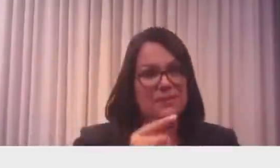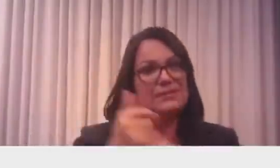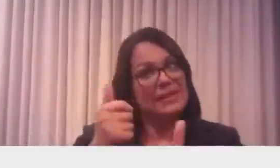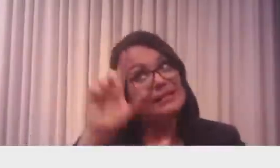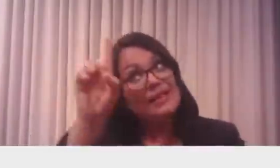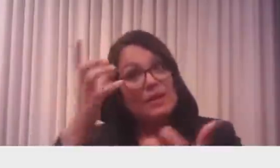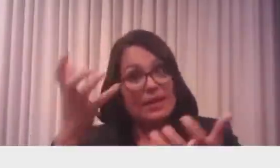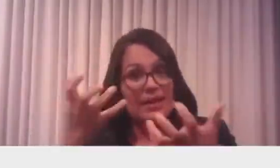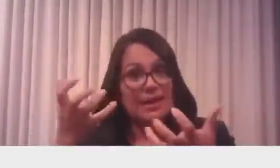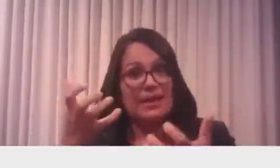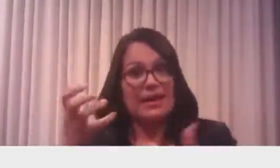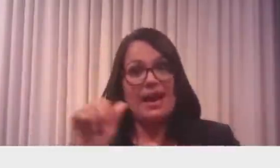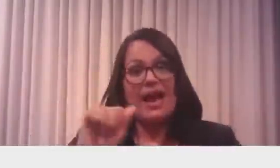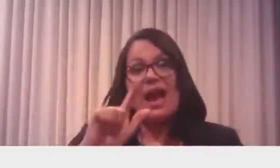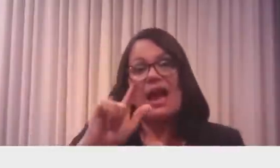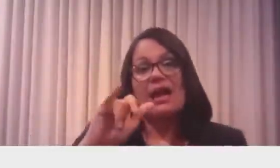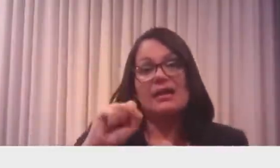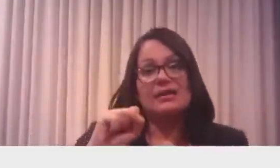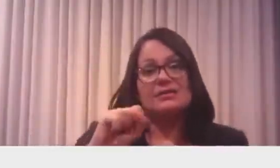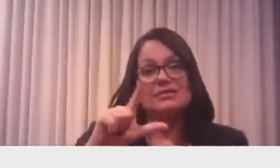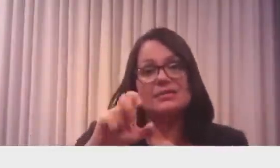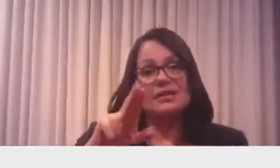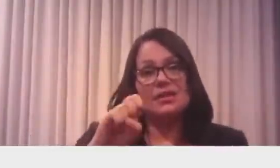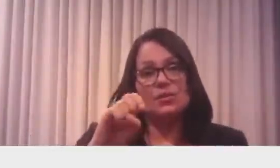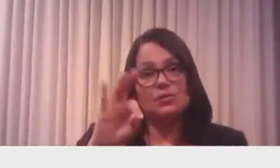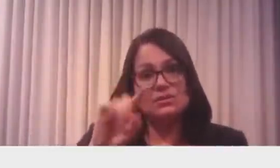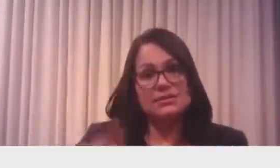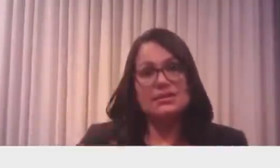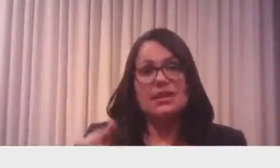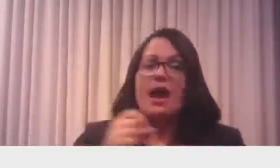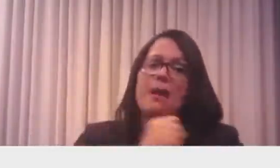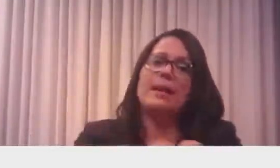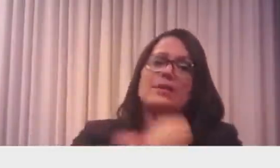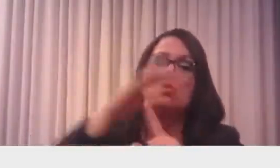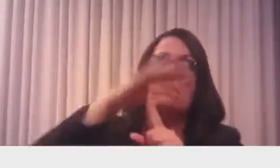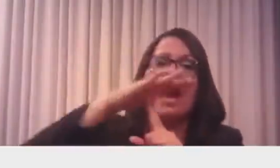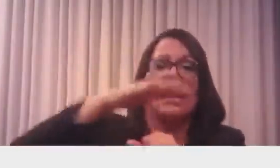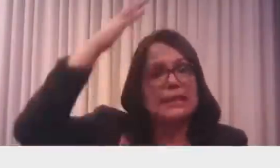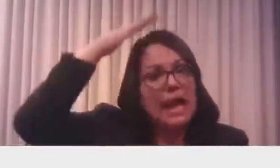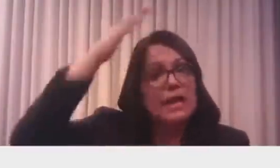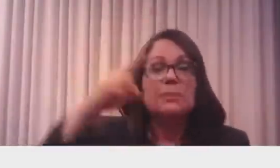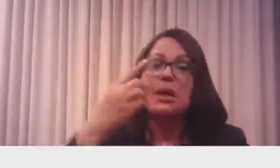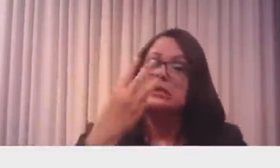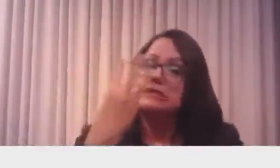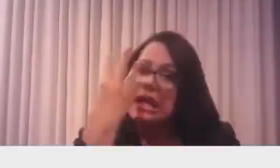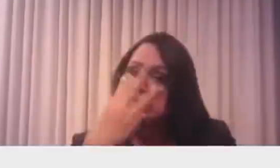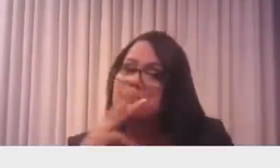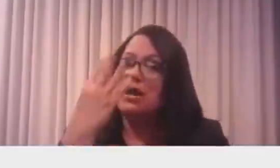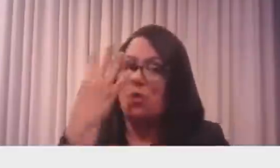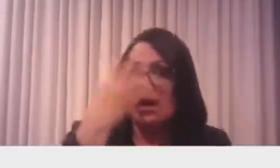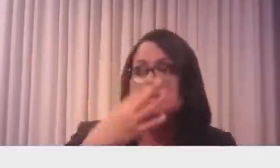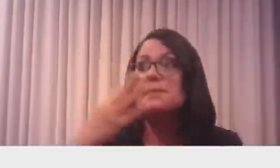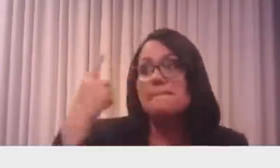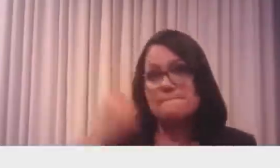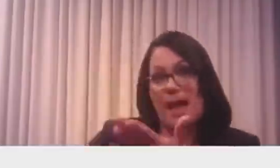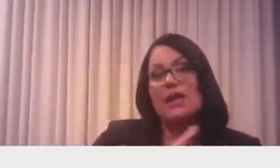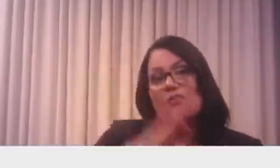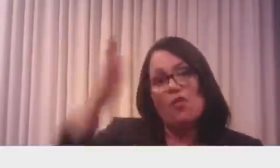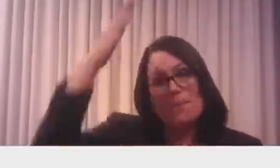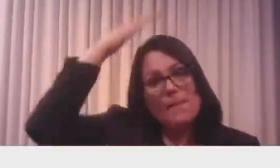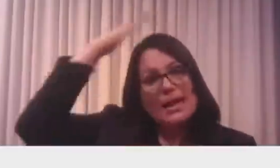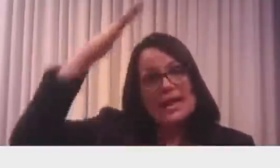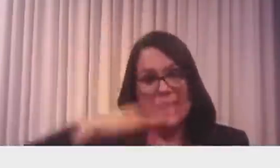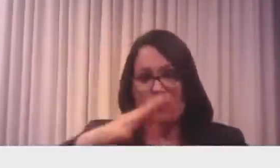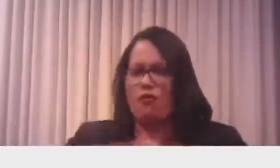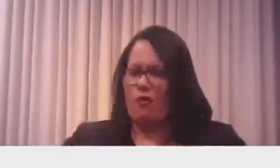quiser. Alice Leut, um abraço a todo o pessoal do Paraná. Se Deus quiser, daqui a... três, quatro semanas, vamos remarcar que, para mim, é motivo de